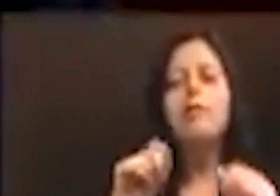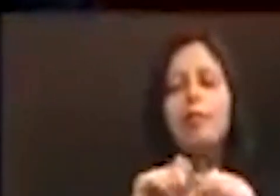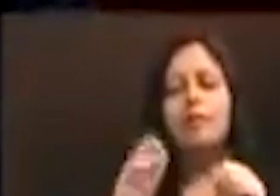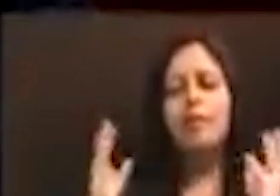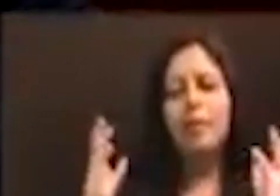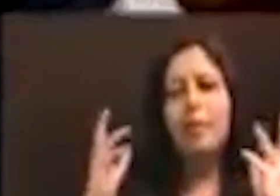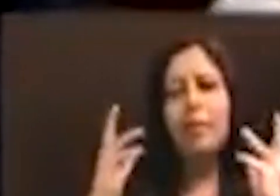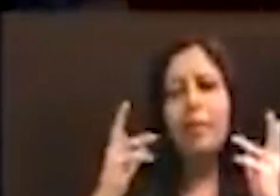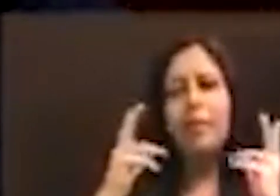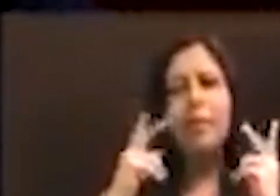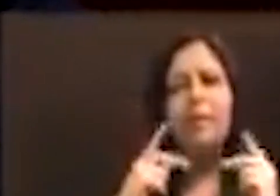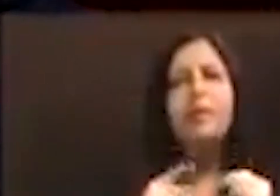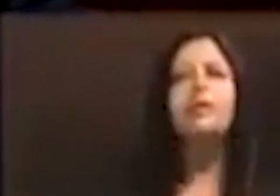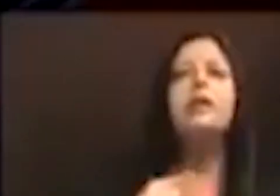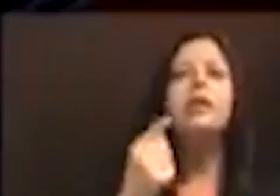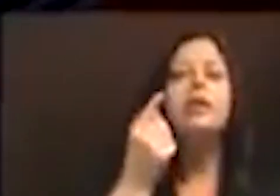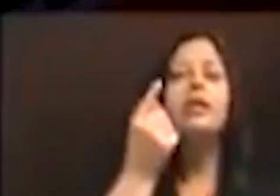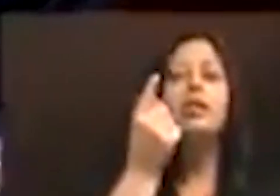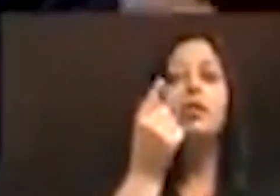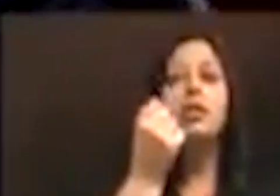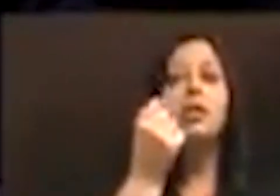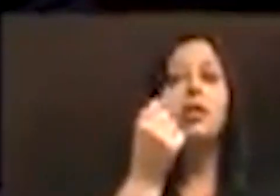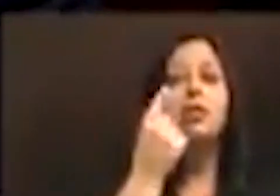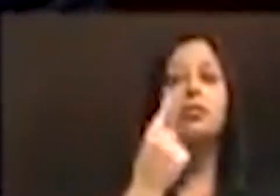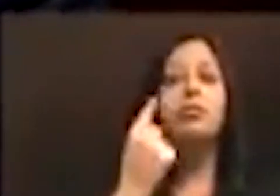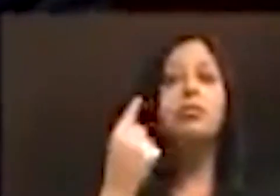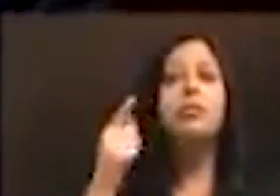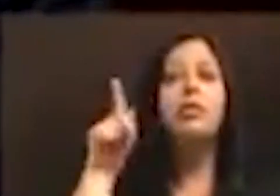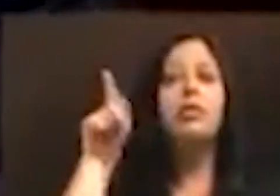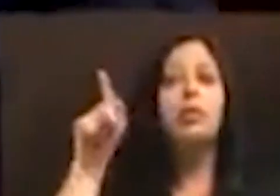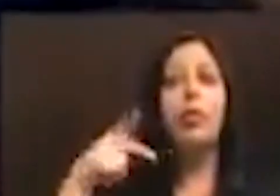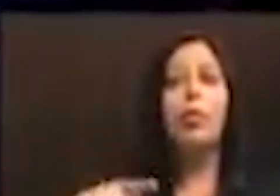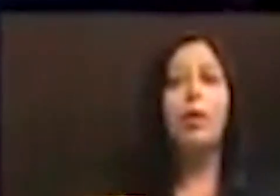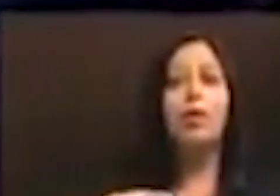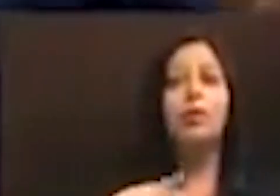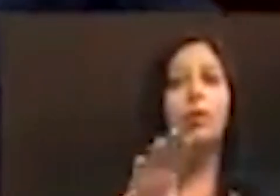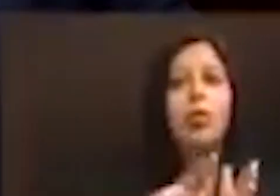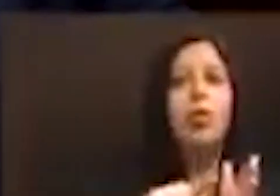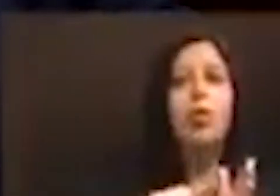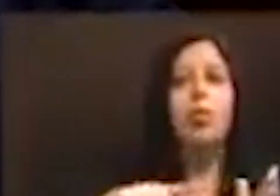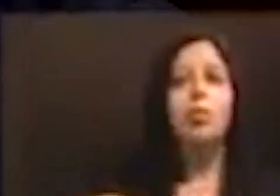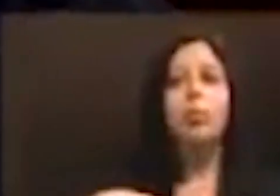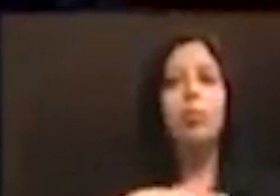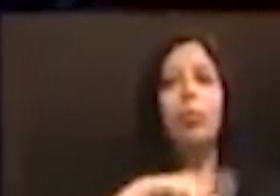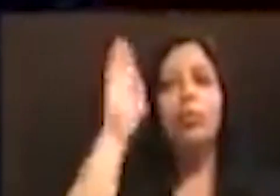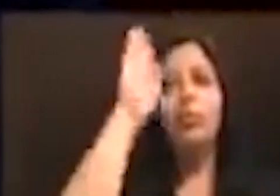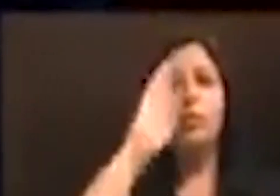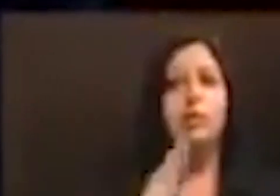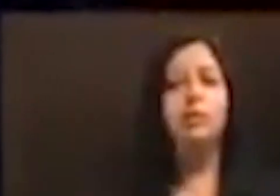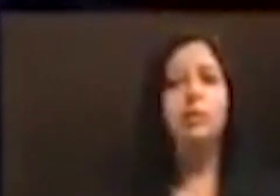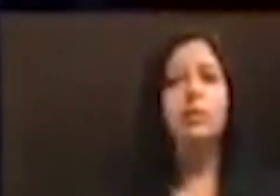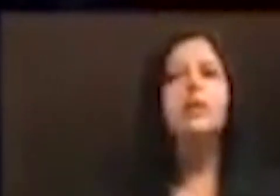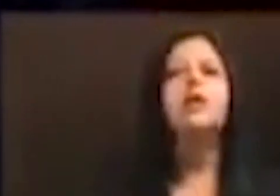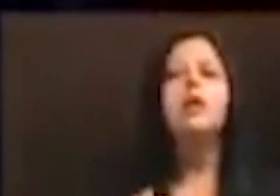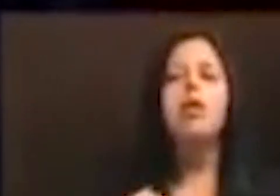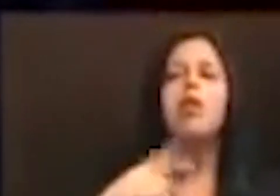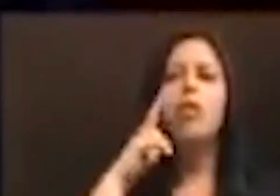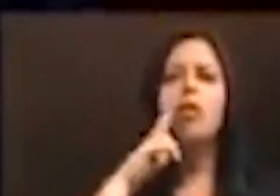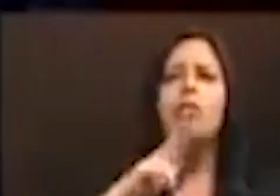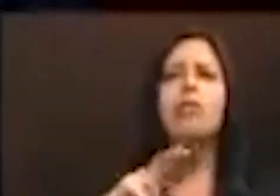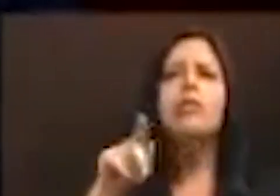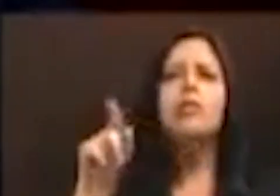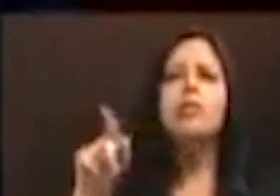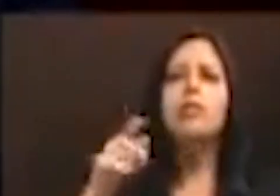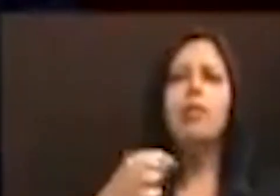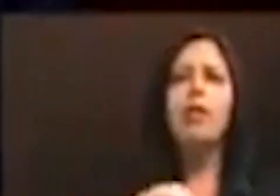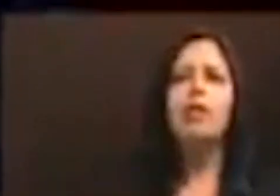de cada real que o seu partido roubou do povo brasileiro. Isso nós não vamos abrir mão. E aí eu quero ver se essa vai dar o